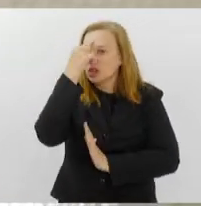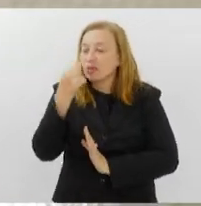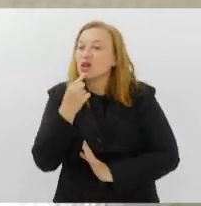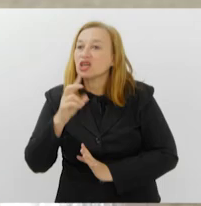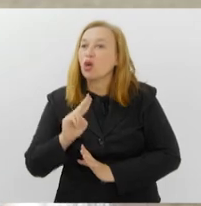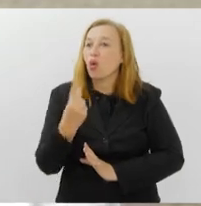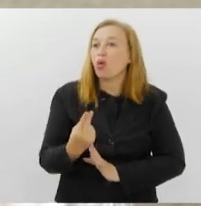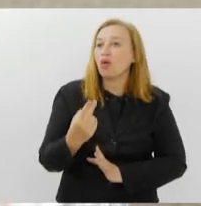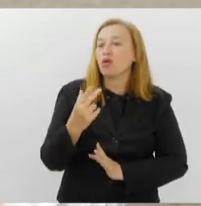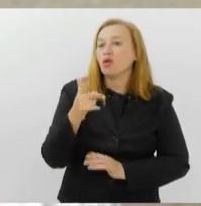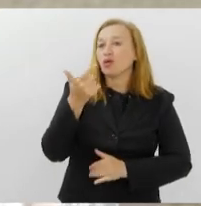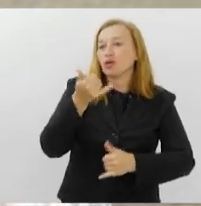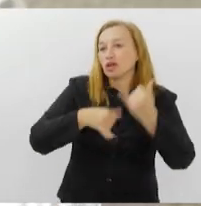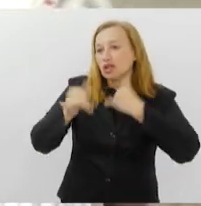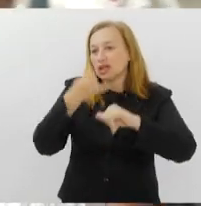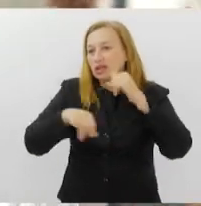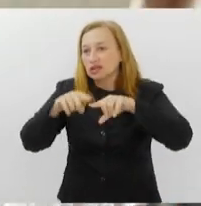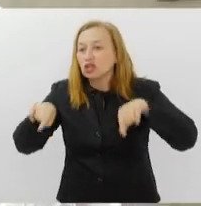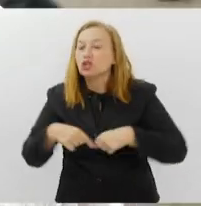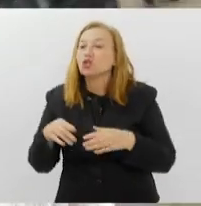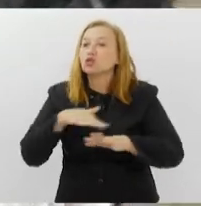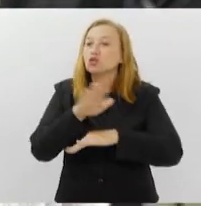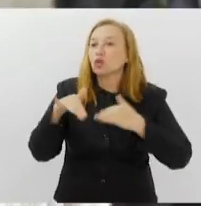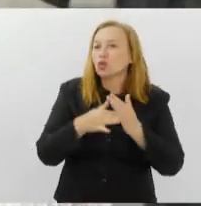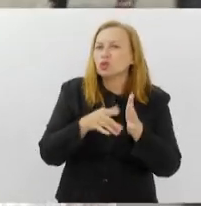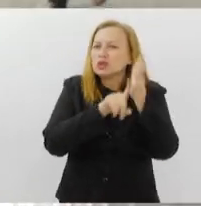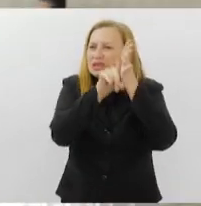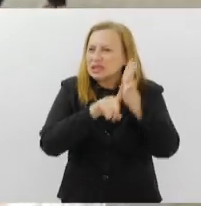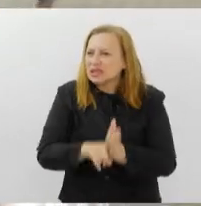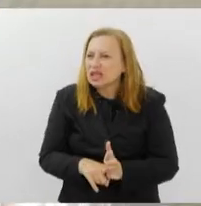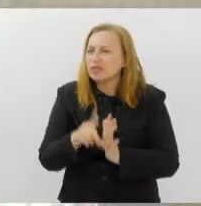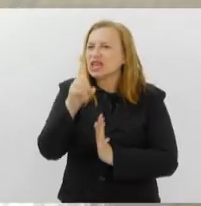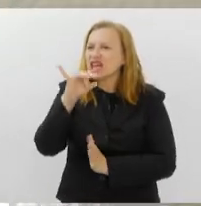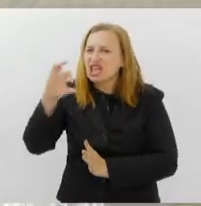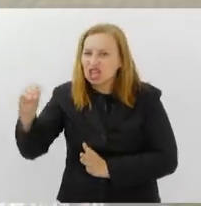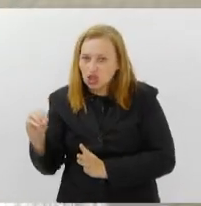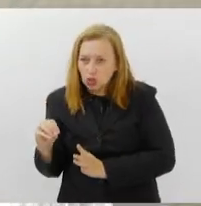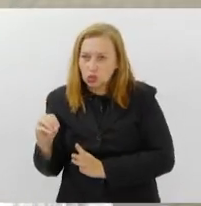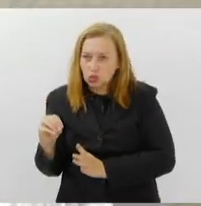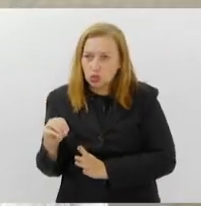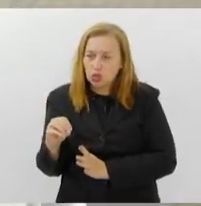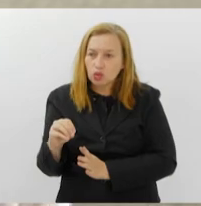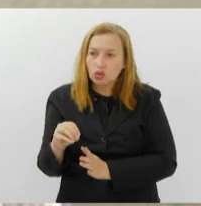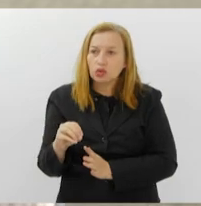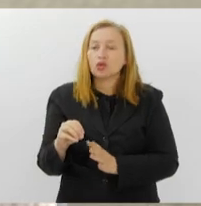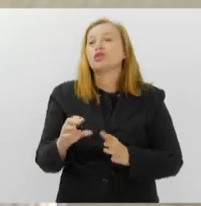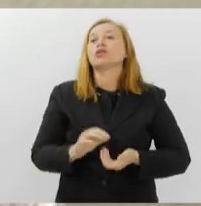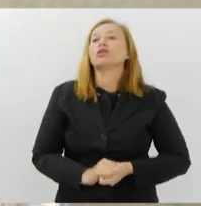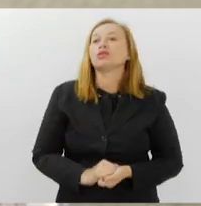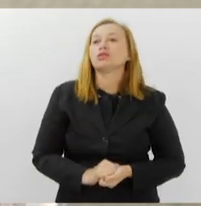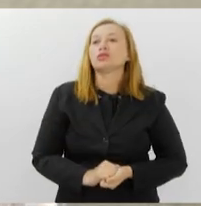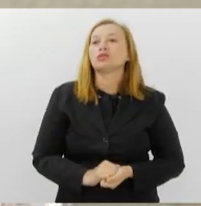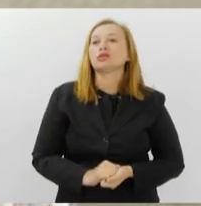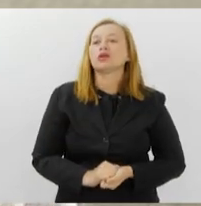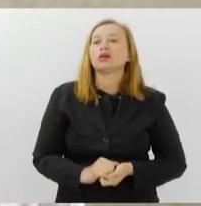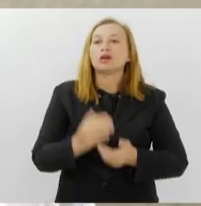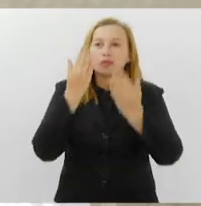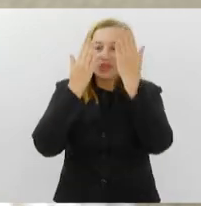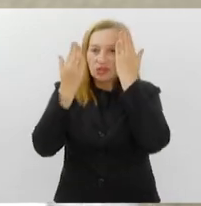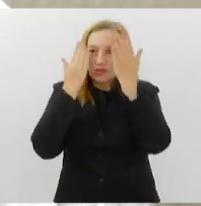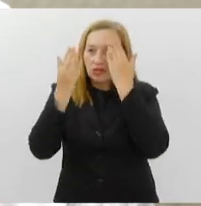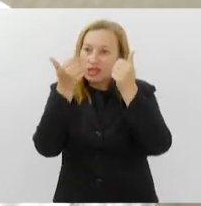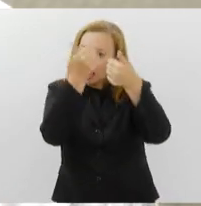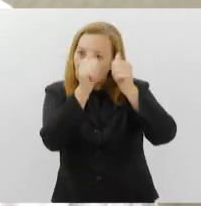laboratoriais, todos são exames clínicos ali no consultório. Em psicologia, a